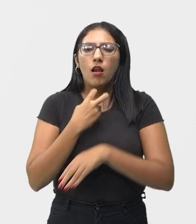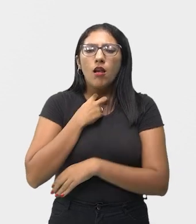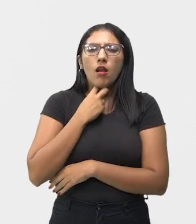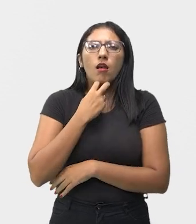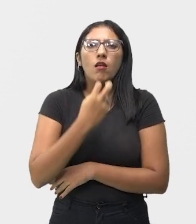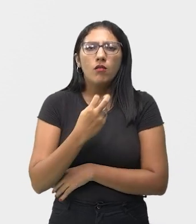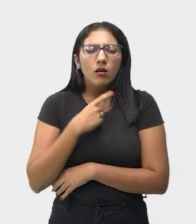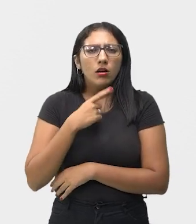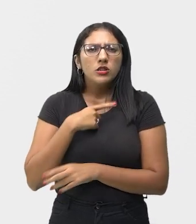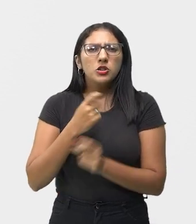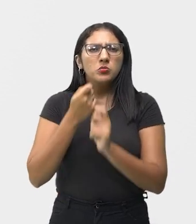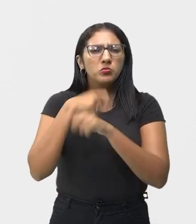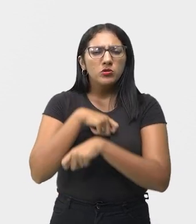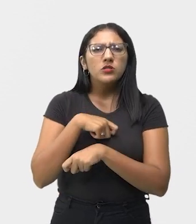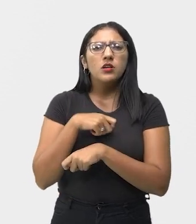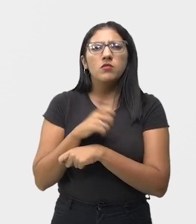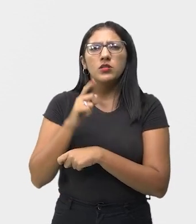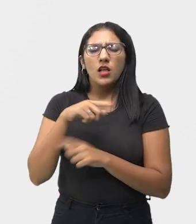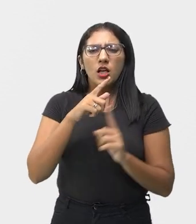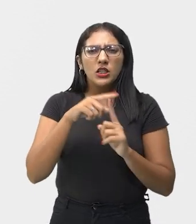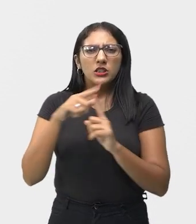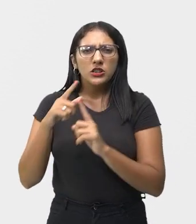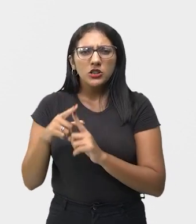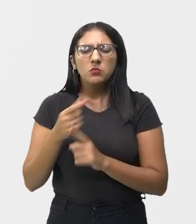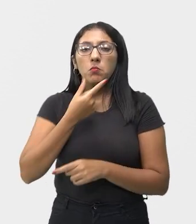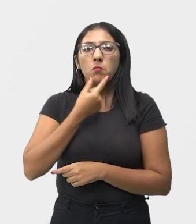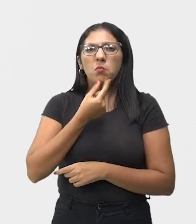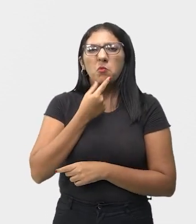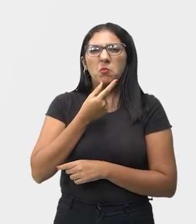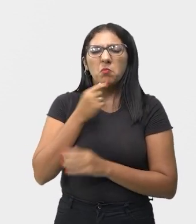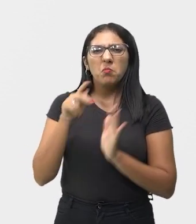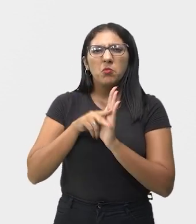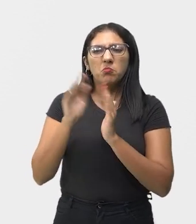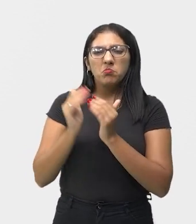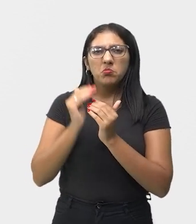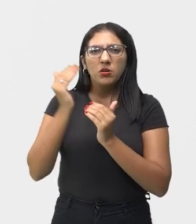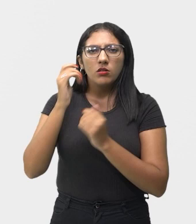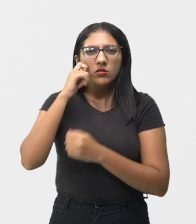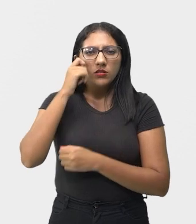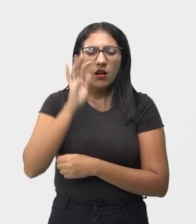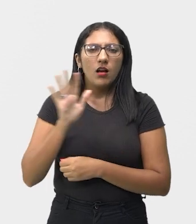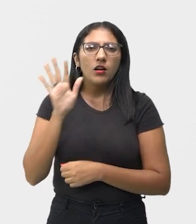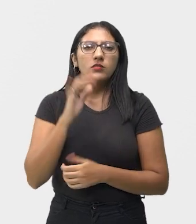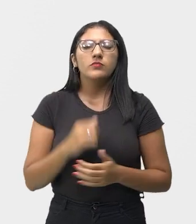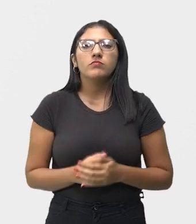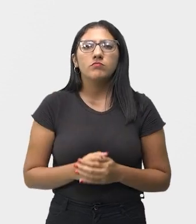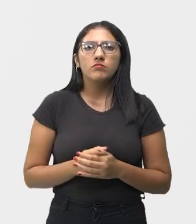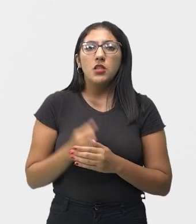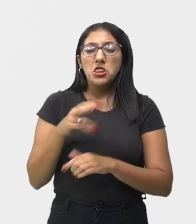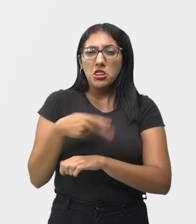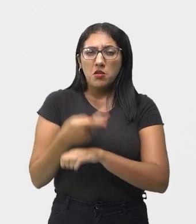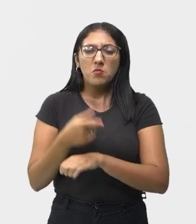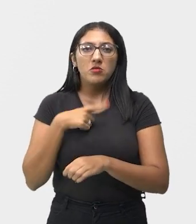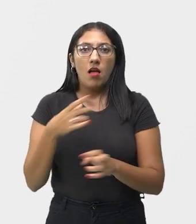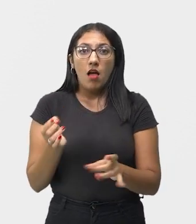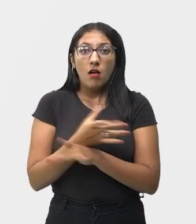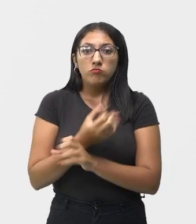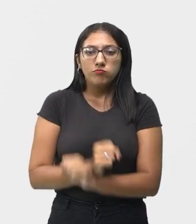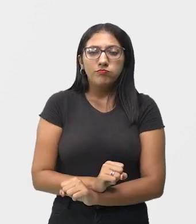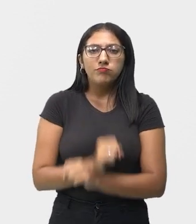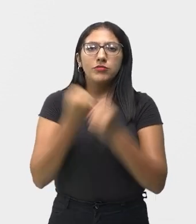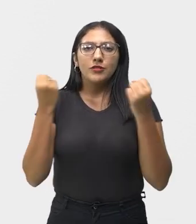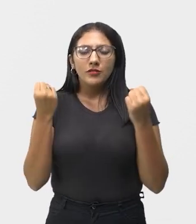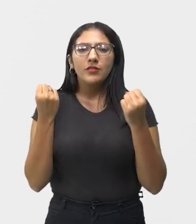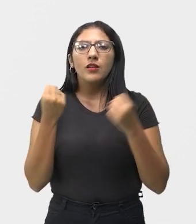que é muito forte, da voz desses nossos irmãos que vieram da África. E depois da abolição da escravidão, no